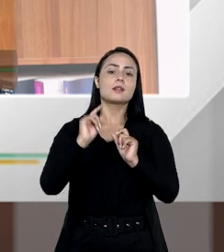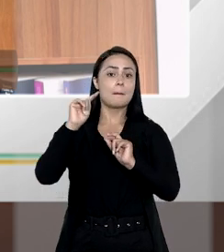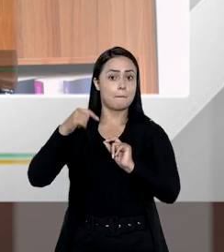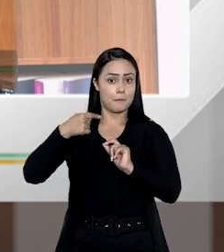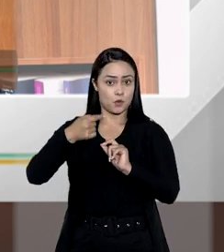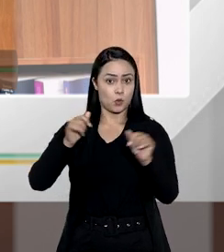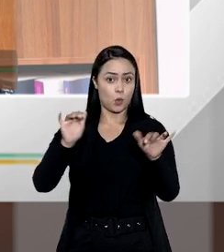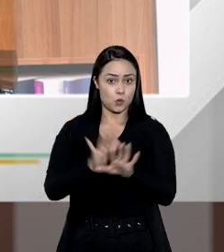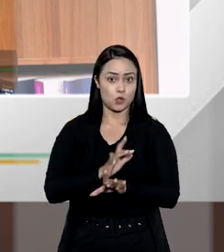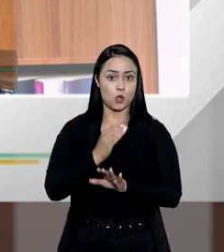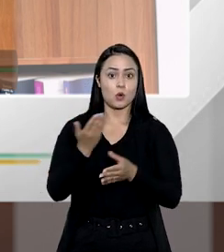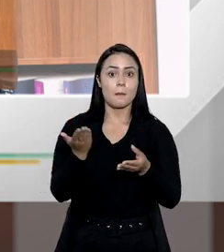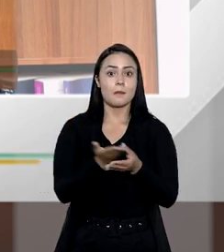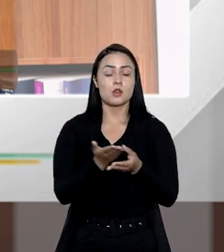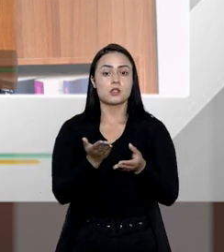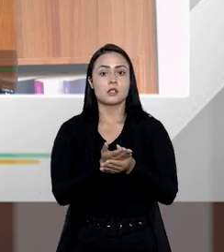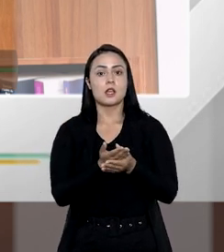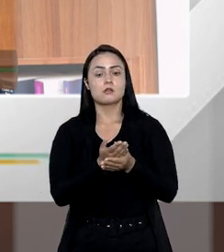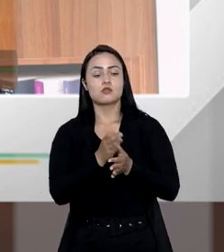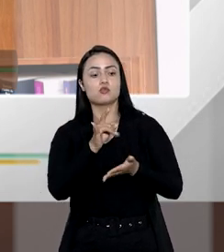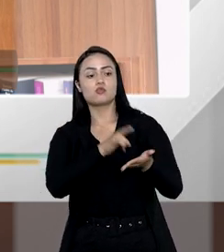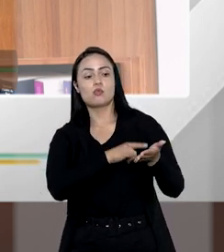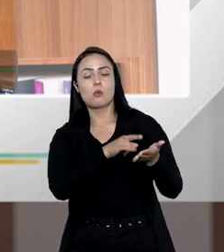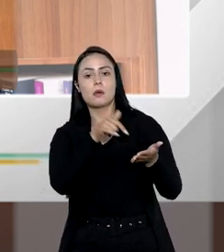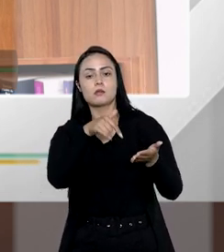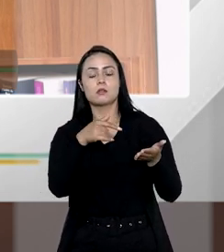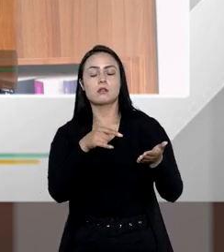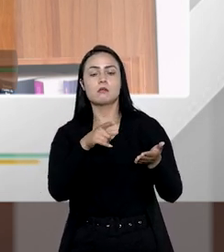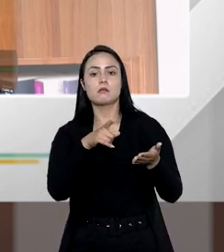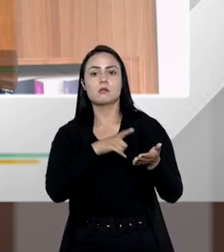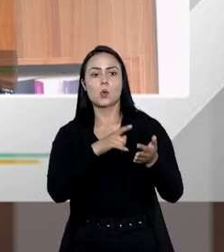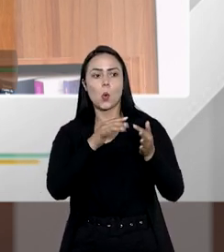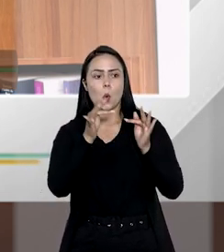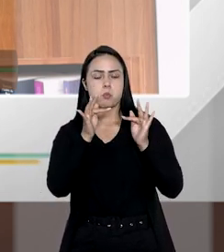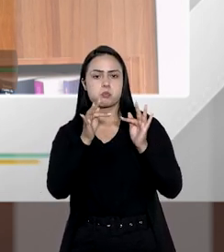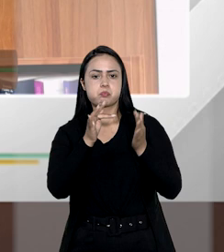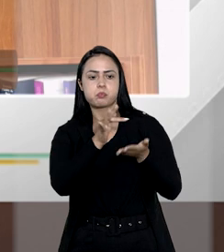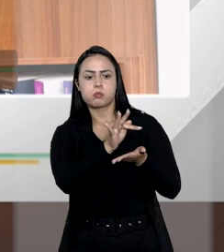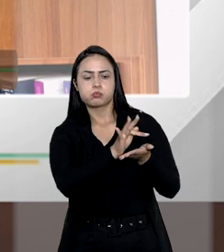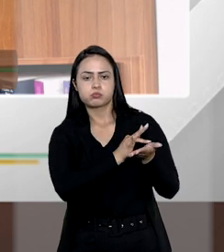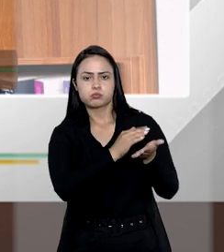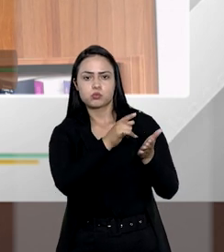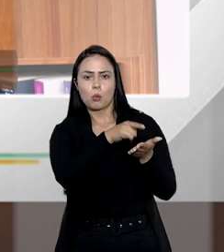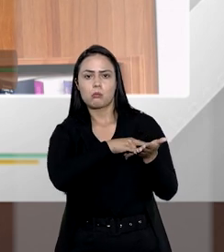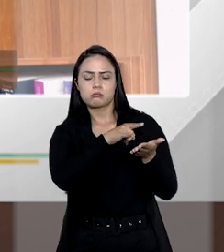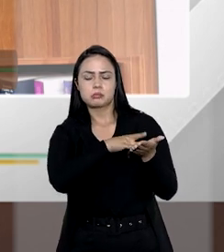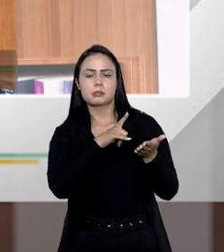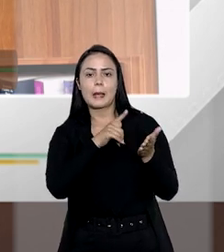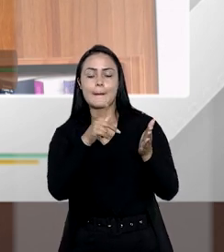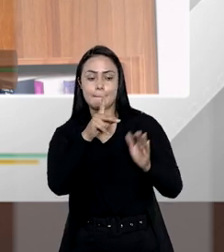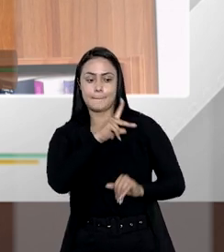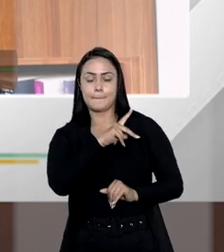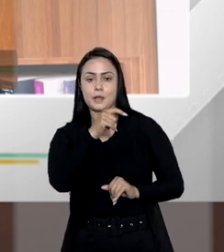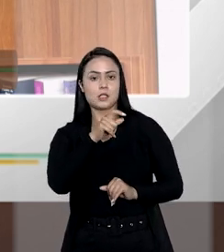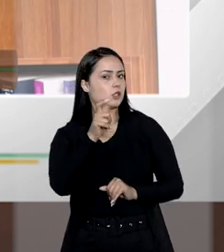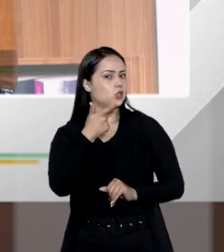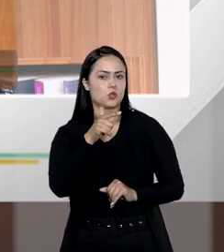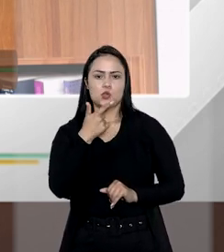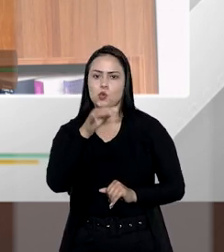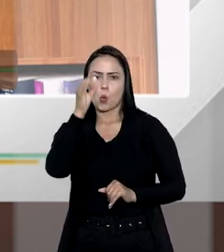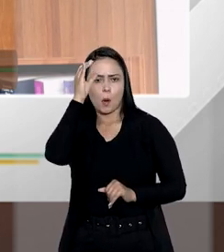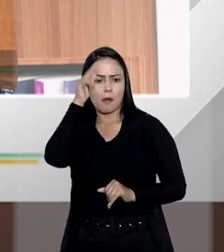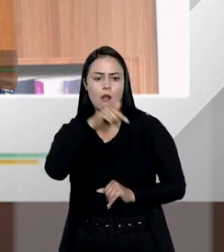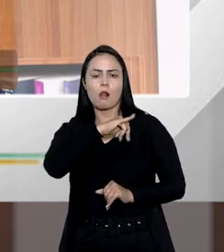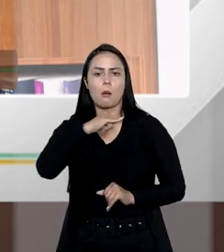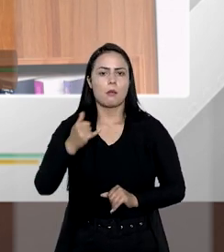depois da conclusão de um processo de inventário e partilha de um testamento particular que não se tinha conhecimento